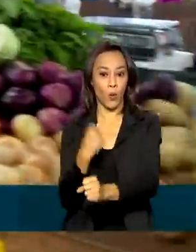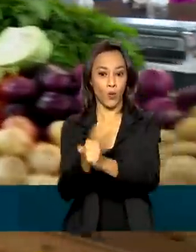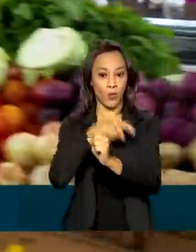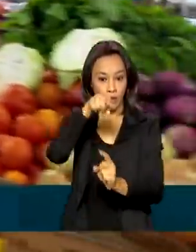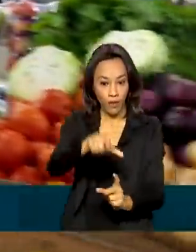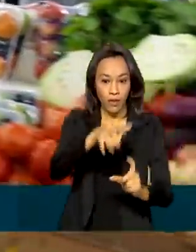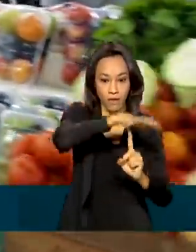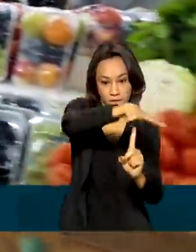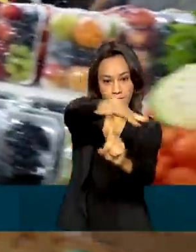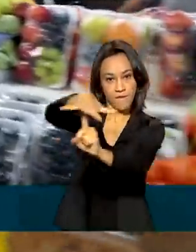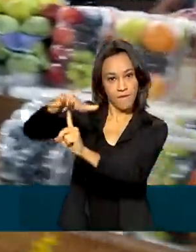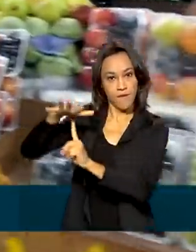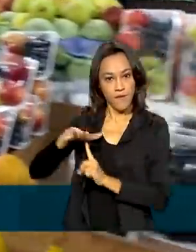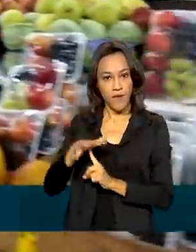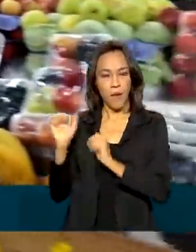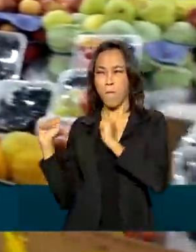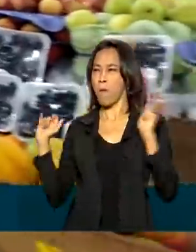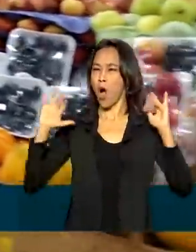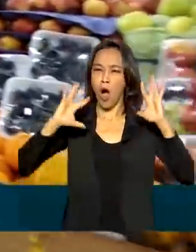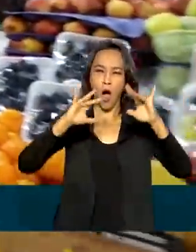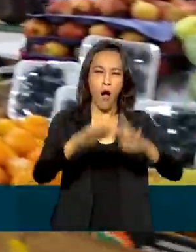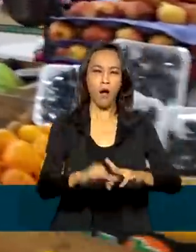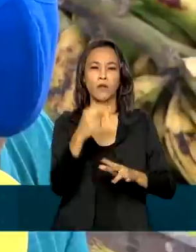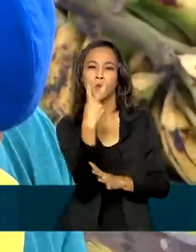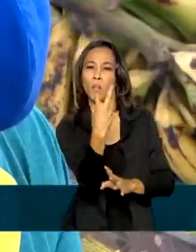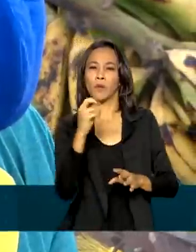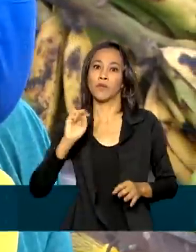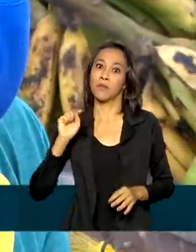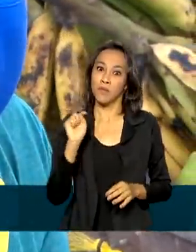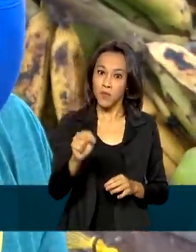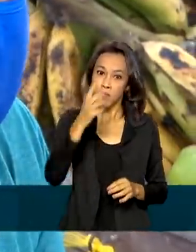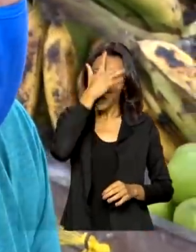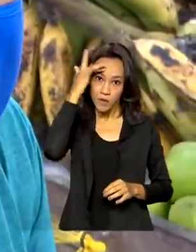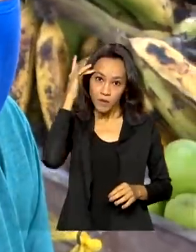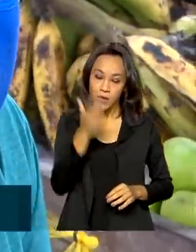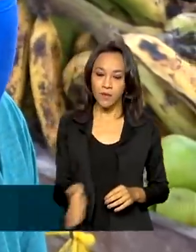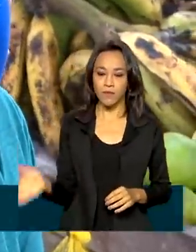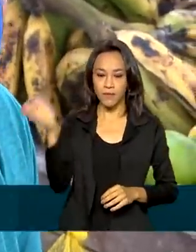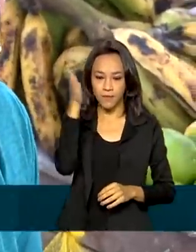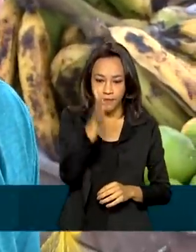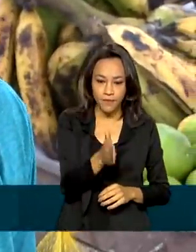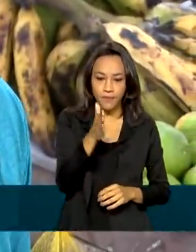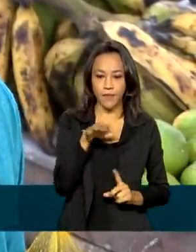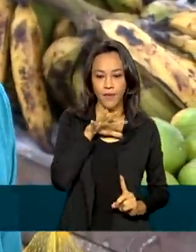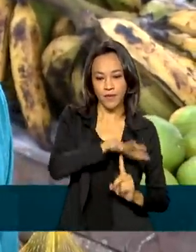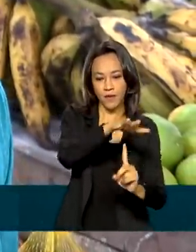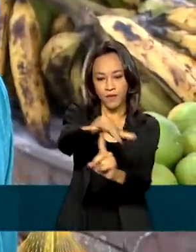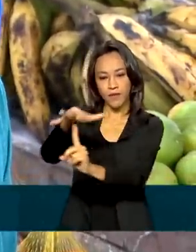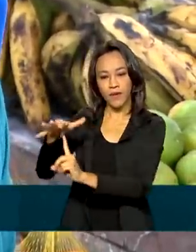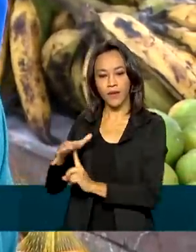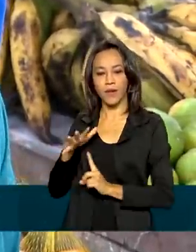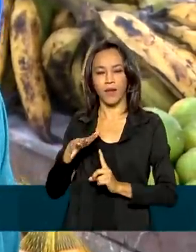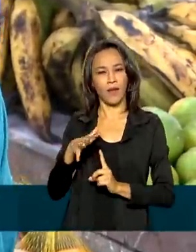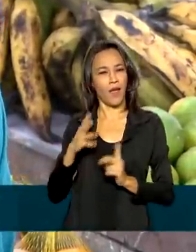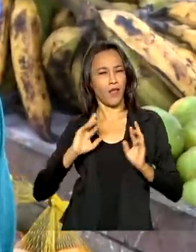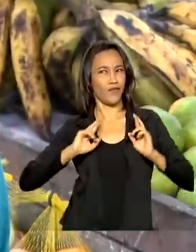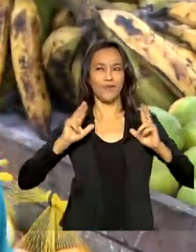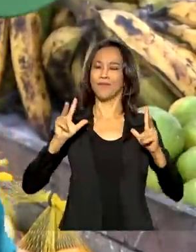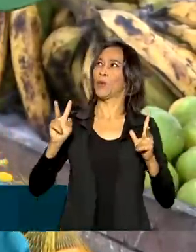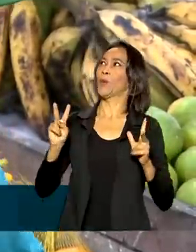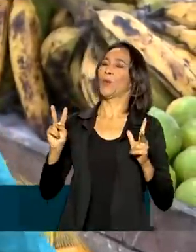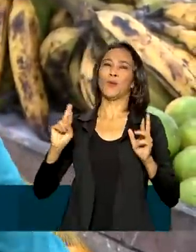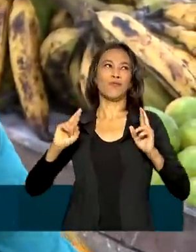que recebe diariamente cerca de 2 mil pessoas. A feira agora é outra feira, não é aquela lá antiga.